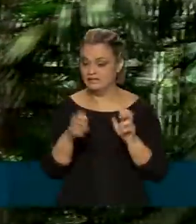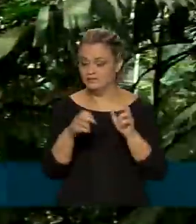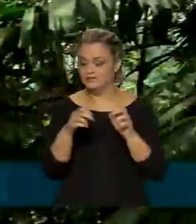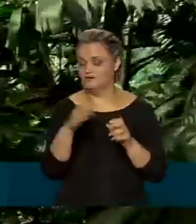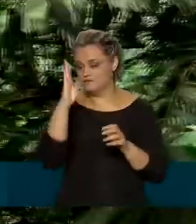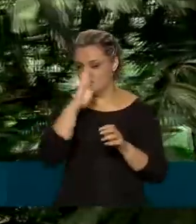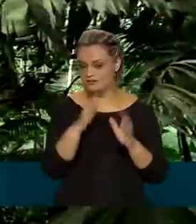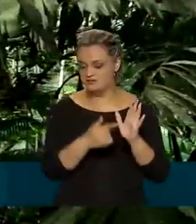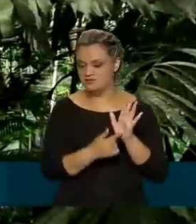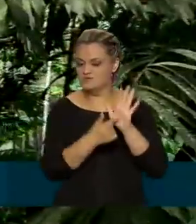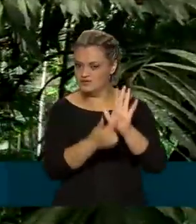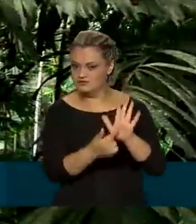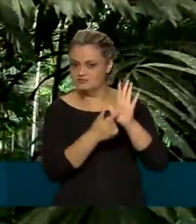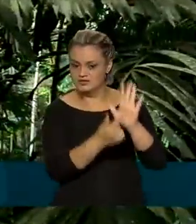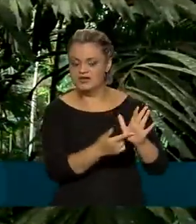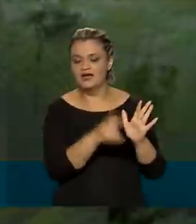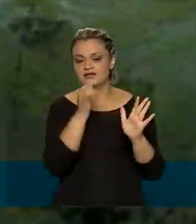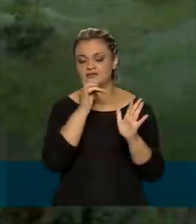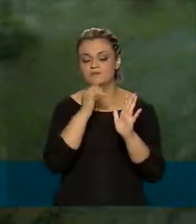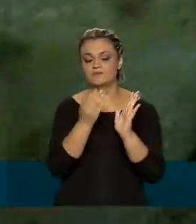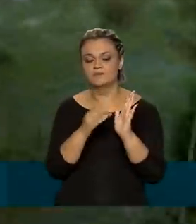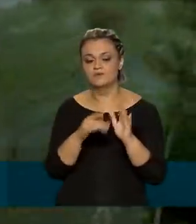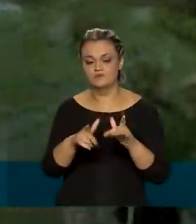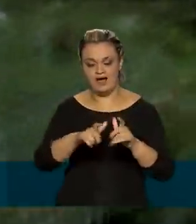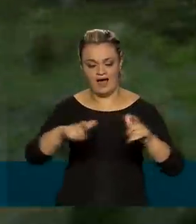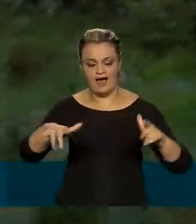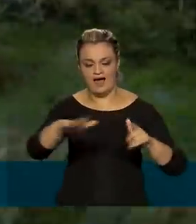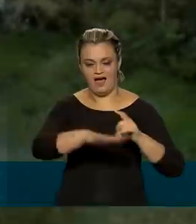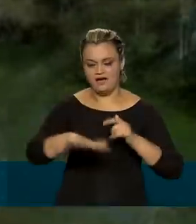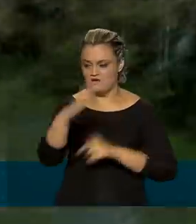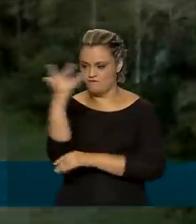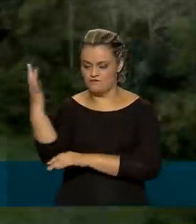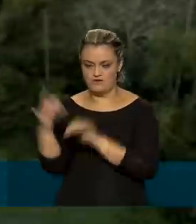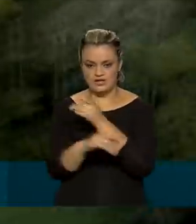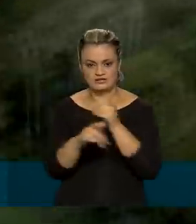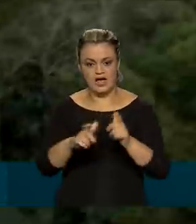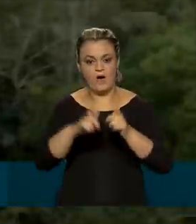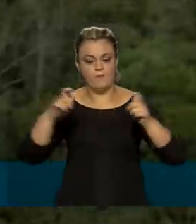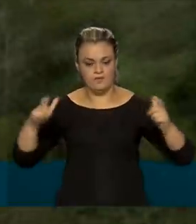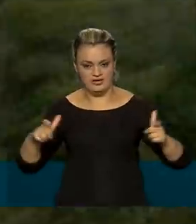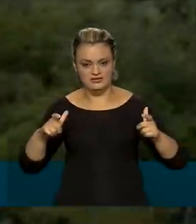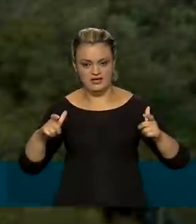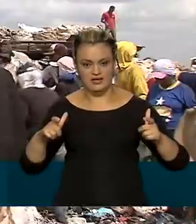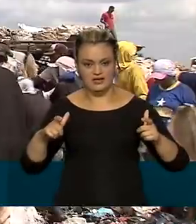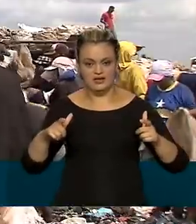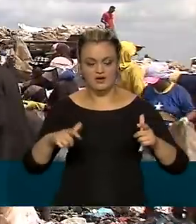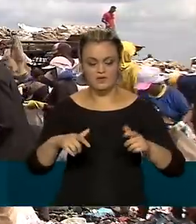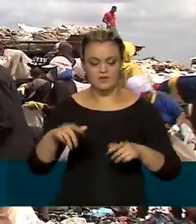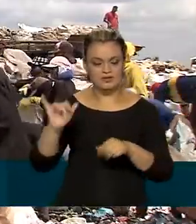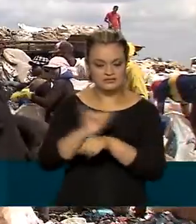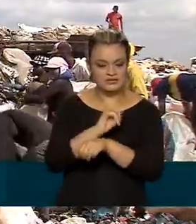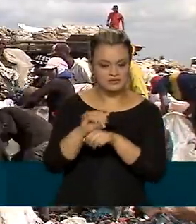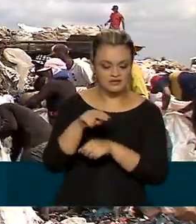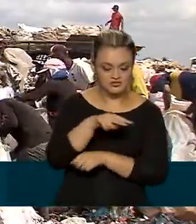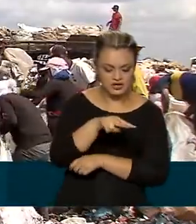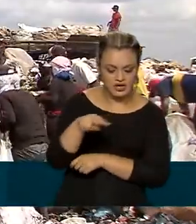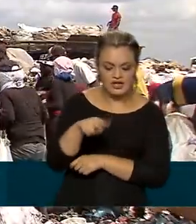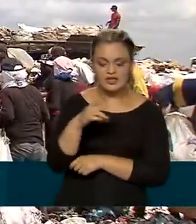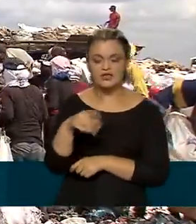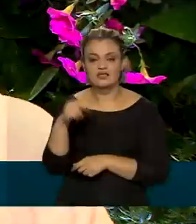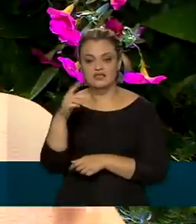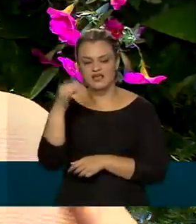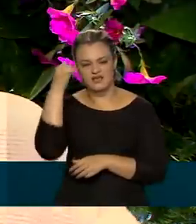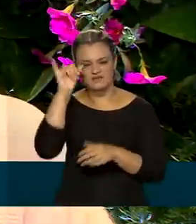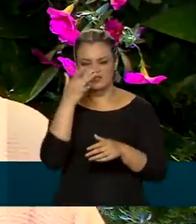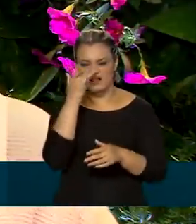Brasil na conferência, está o aumento das áreas de florestas, observado pela ferramenta Terra Clés e a redução de lixões no